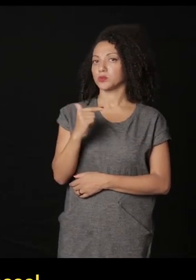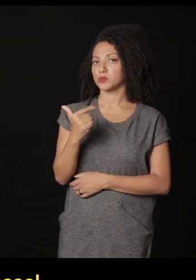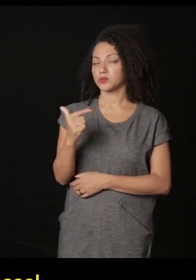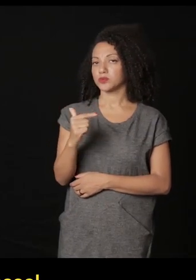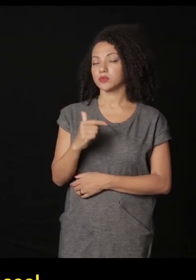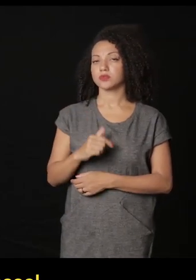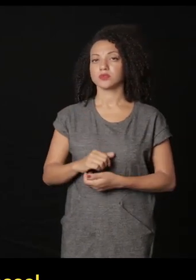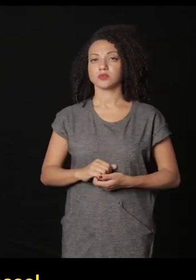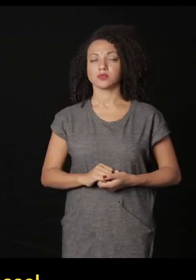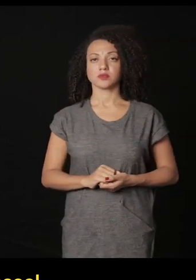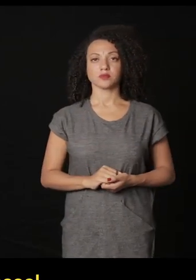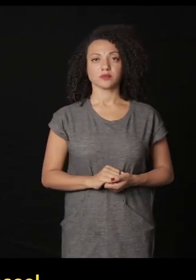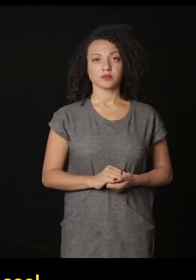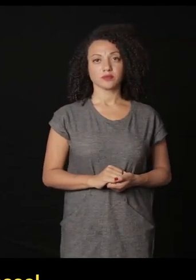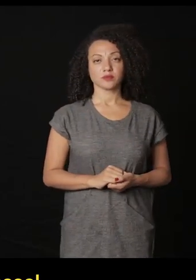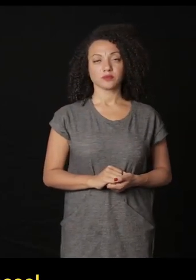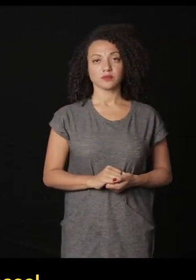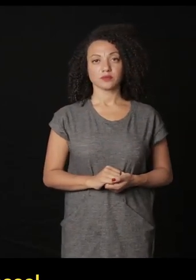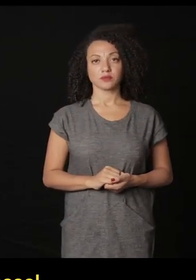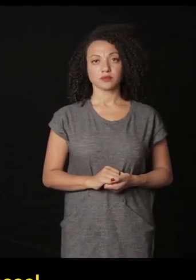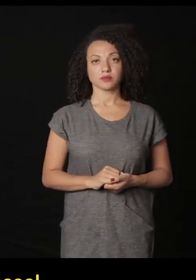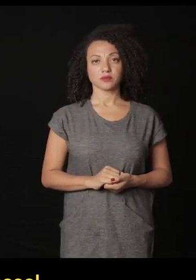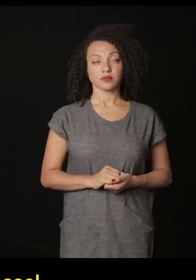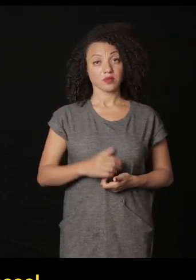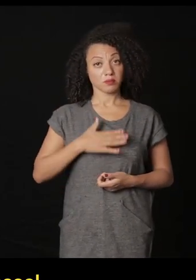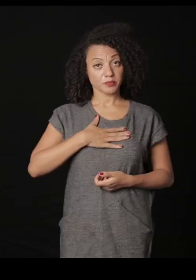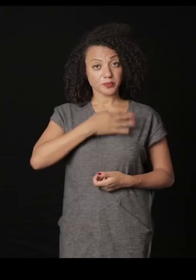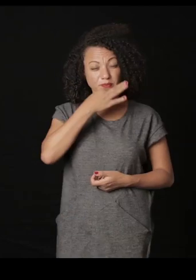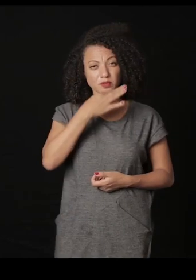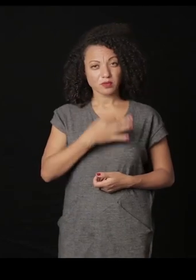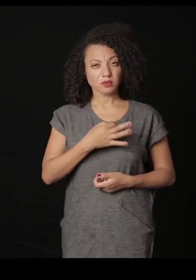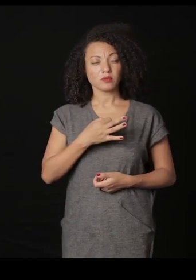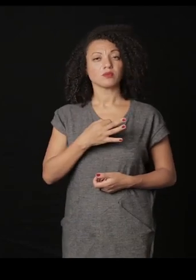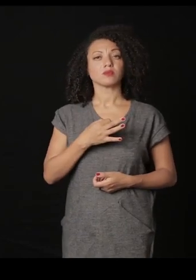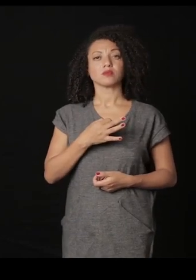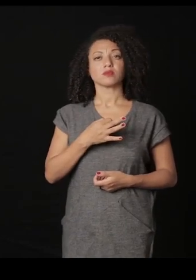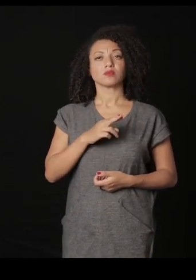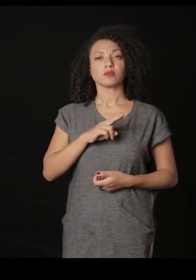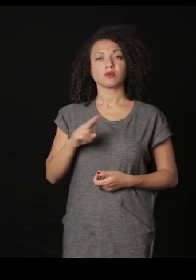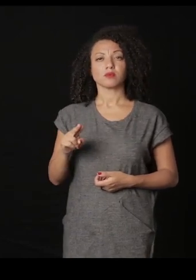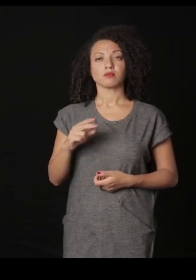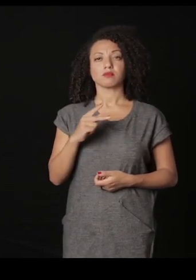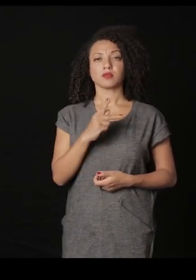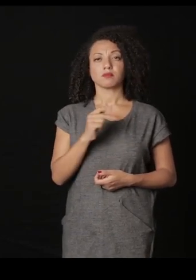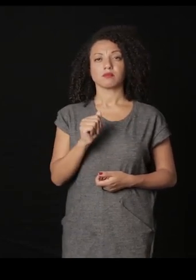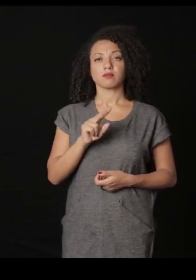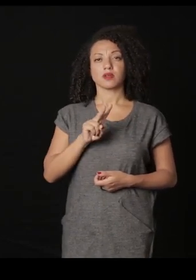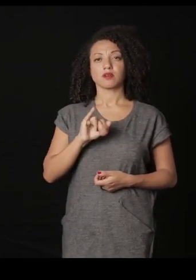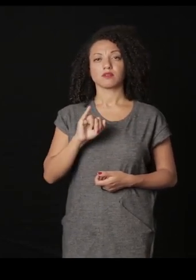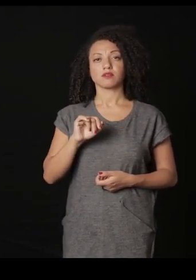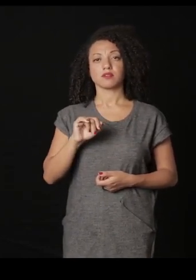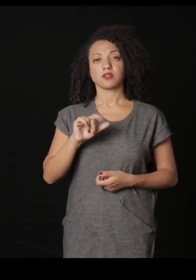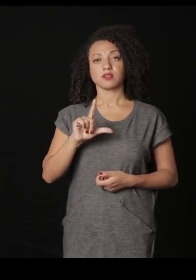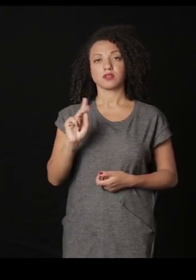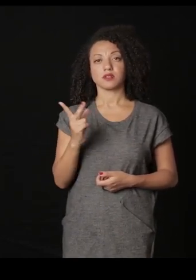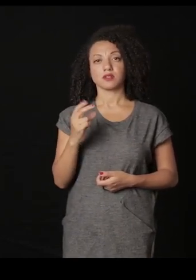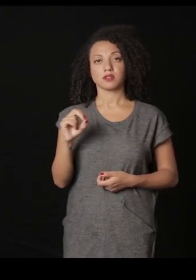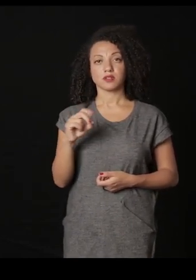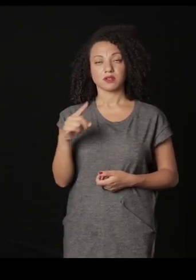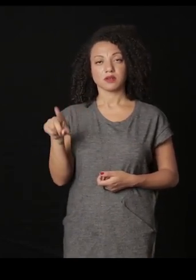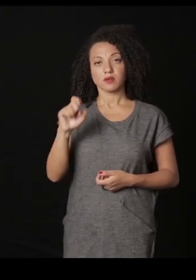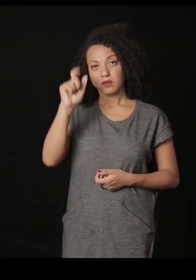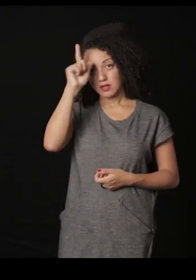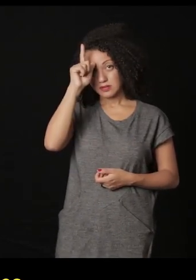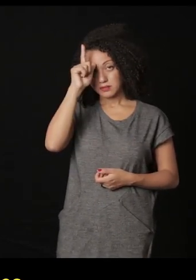que não está bastante conhecida e para mim isso eu chamo o pavilão